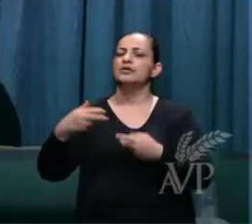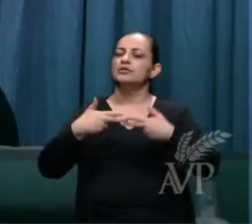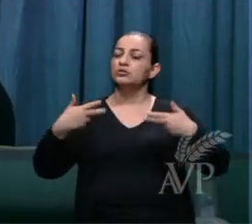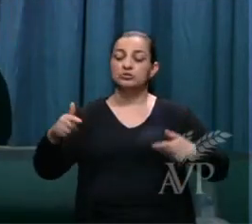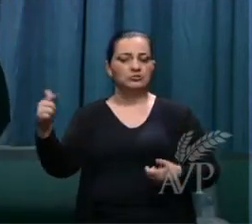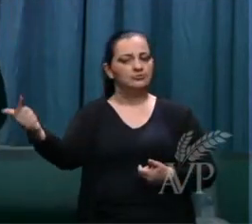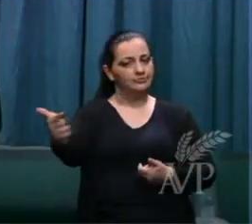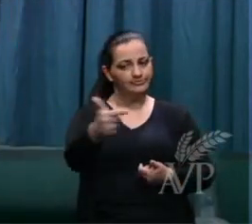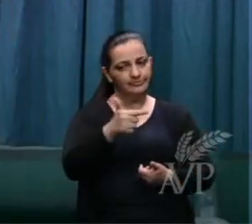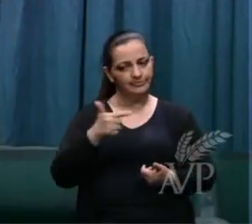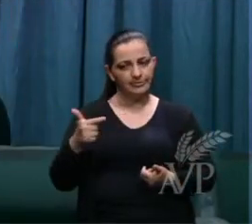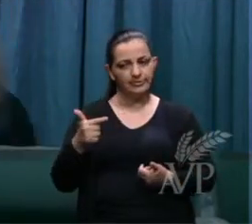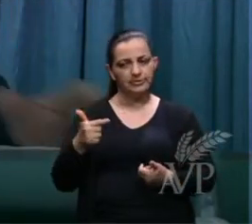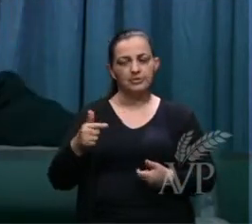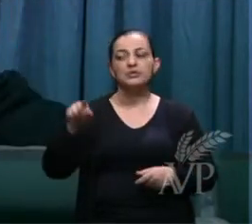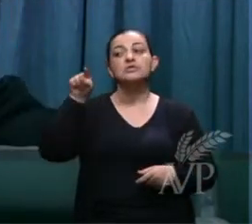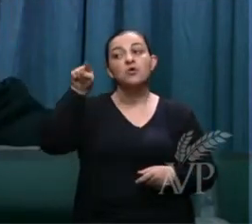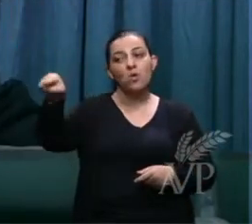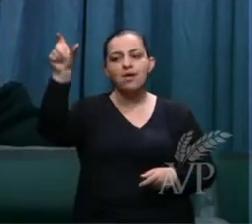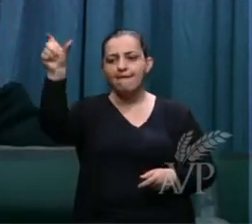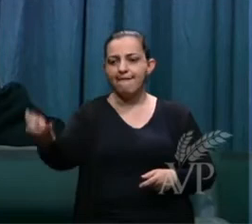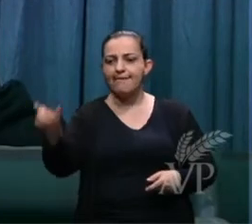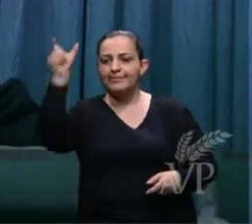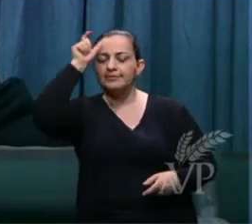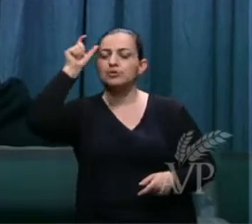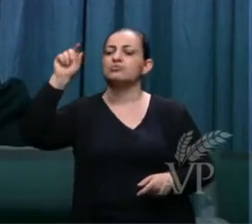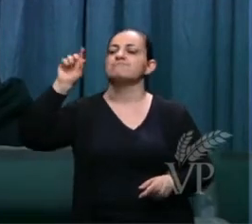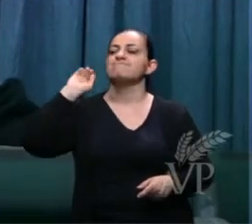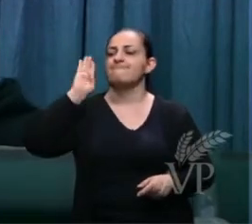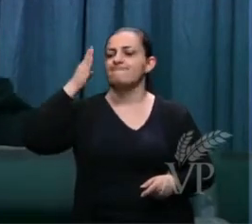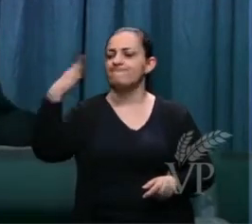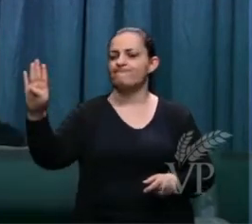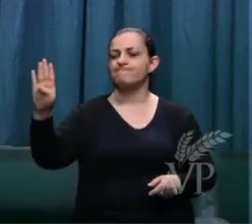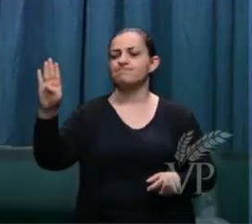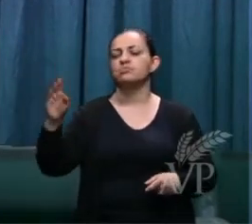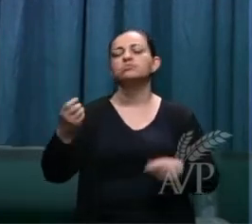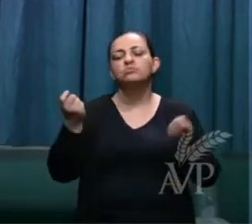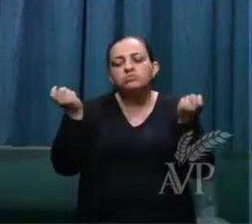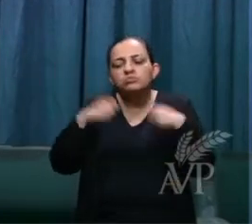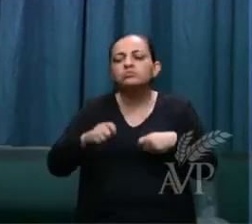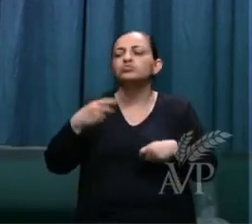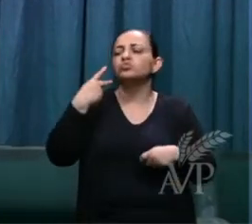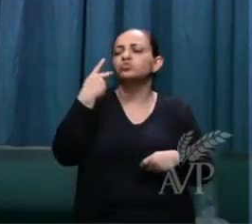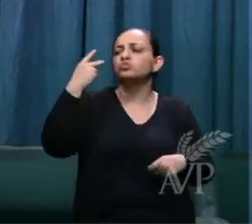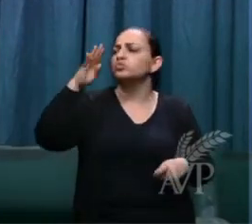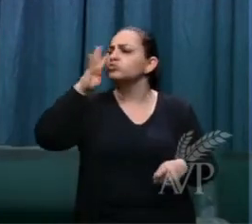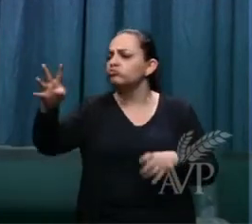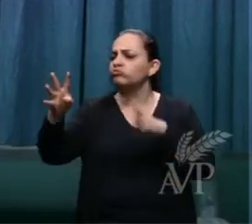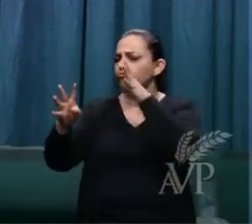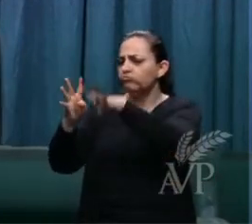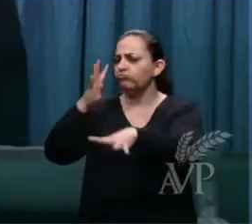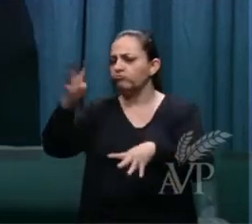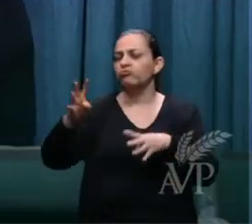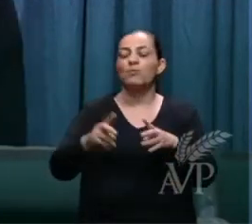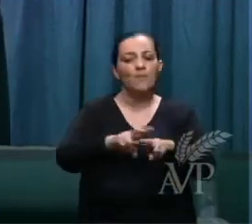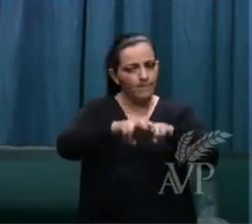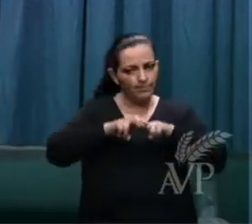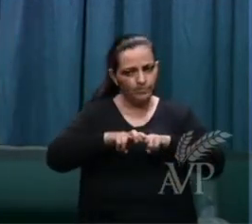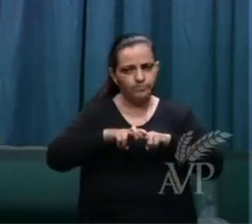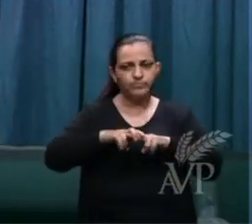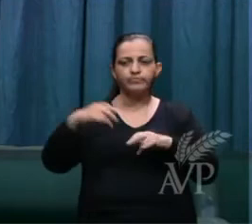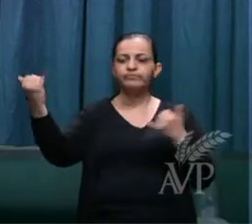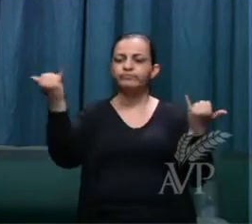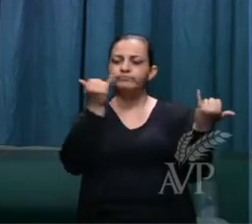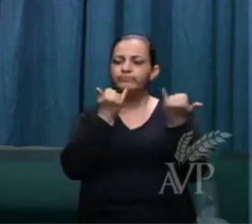e ele estará simplesmente complicado você poderá acusá-lo por isso nos diz que